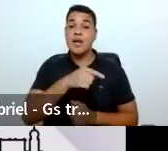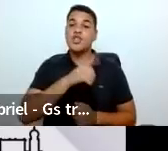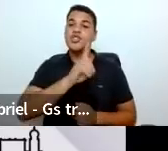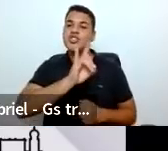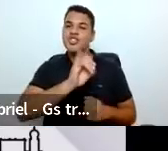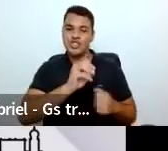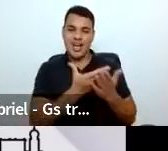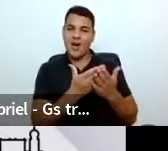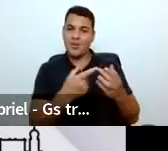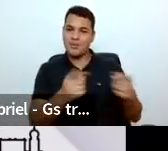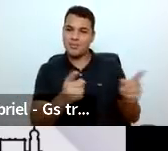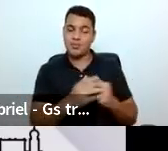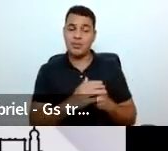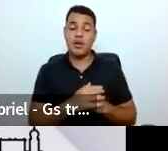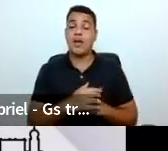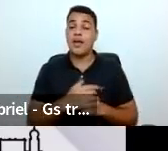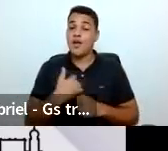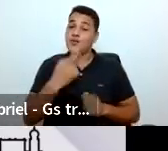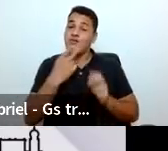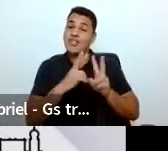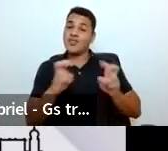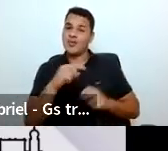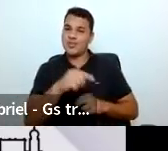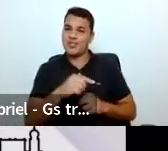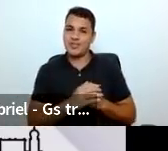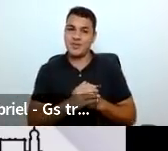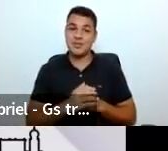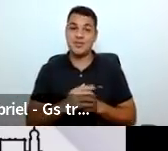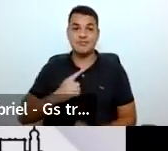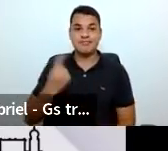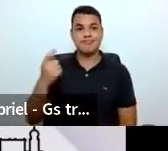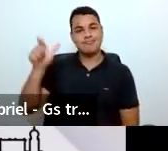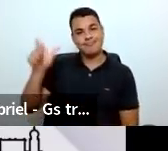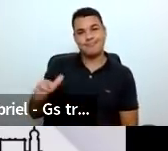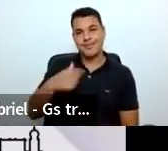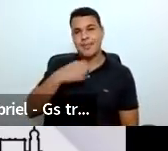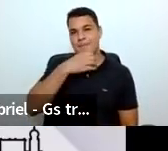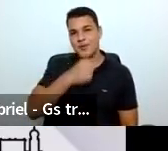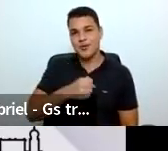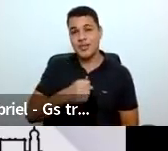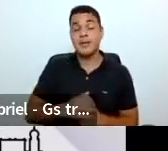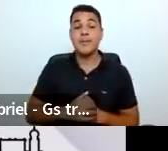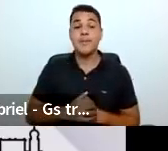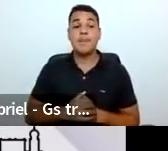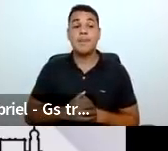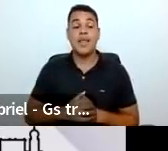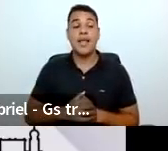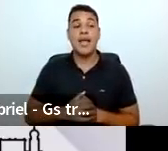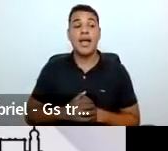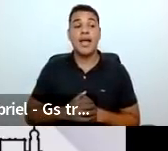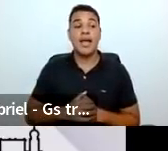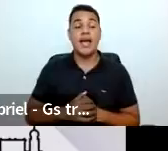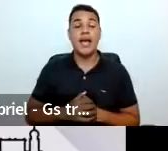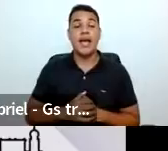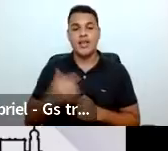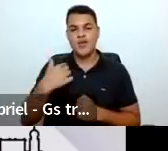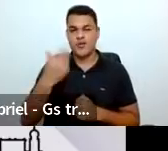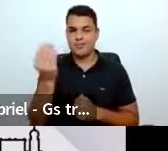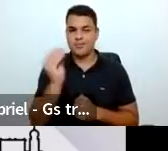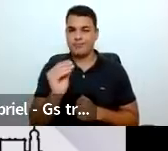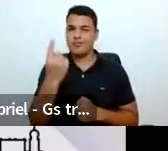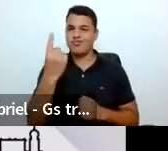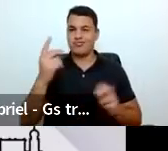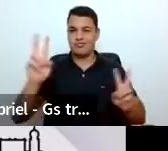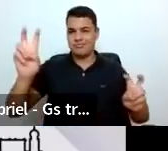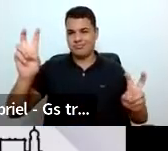esse importantíssimo educador brasileiro, Paulo Freire, né? E eu peguei aqui, vou citar rapidamente,